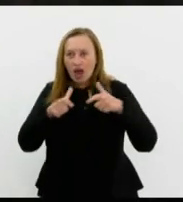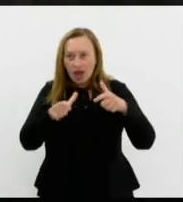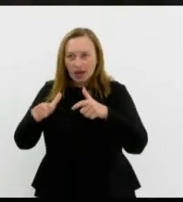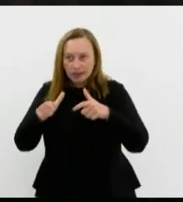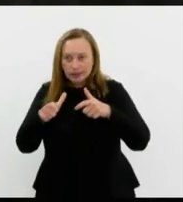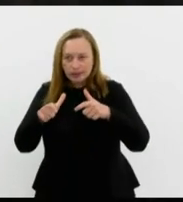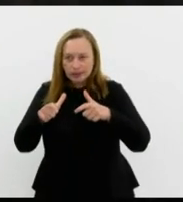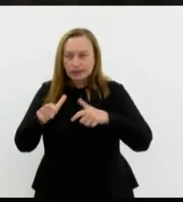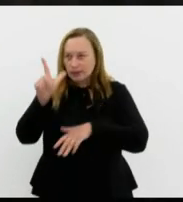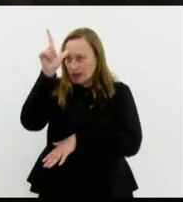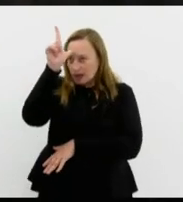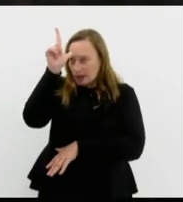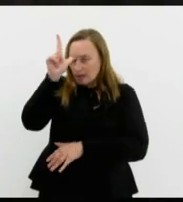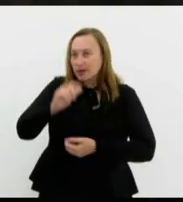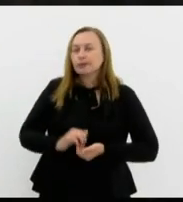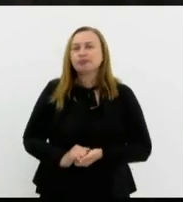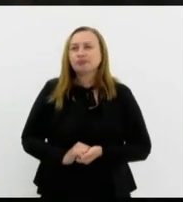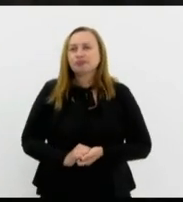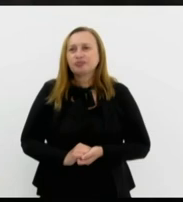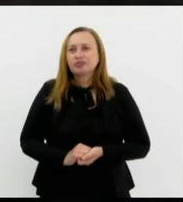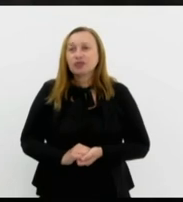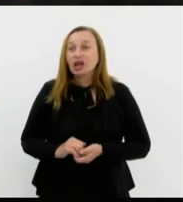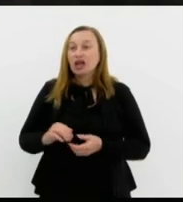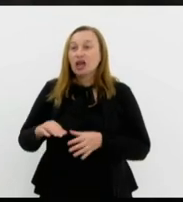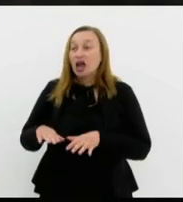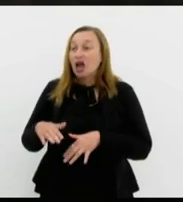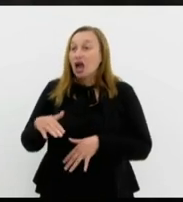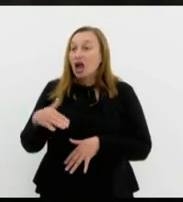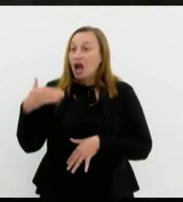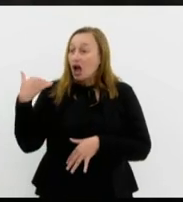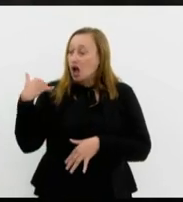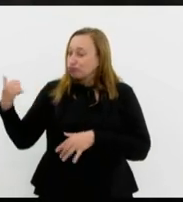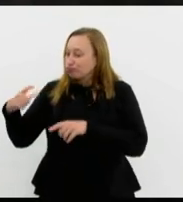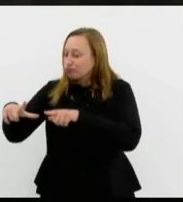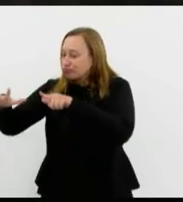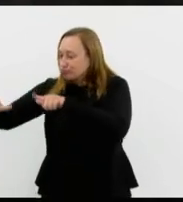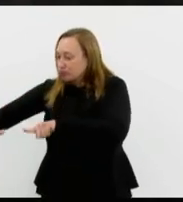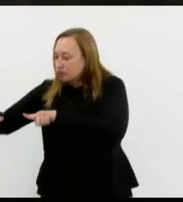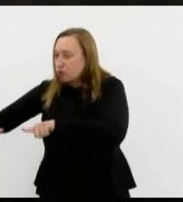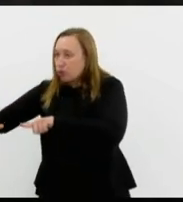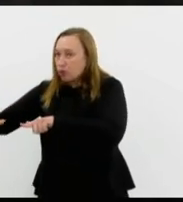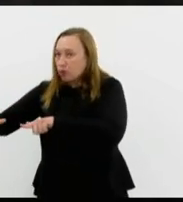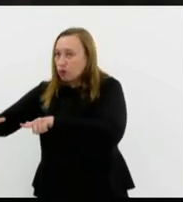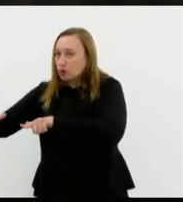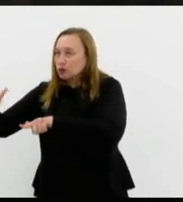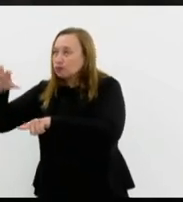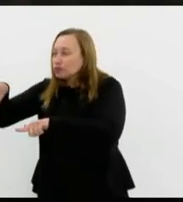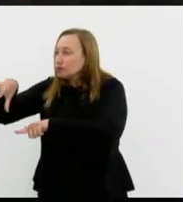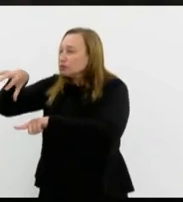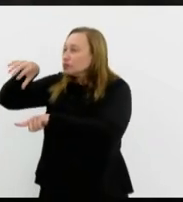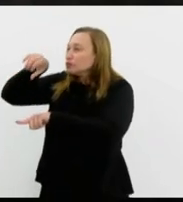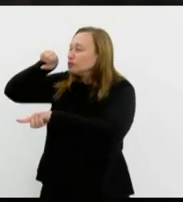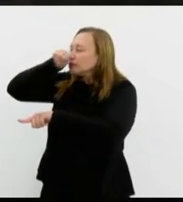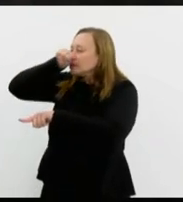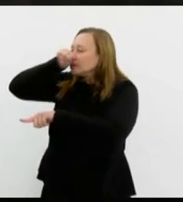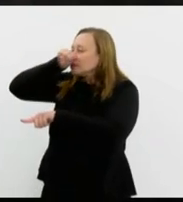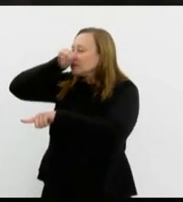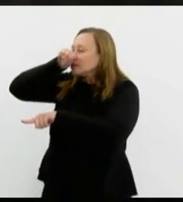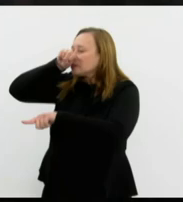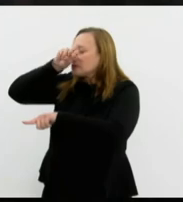e dali mesmo da sala ao lado retira da câmara de gás e colocamos nos fornos crematórios